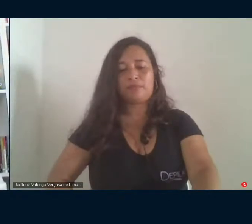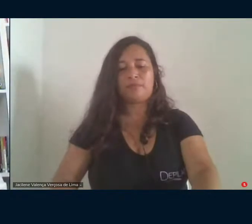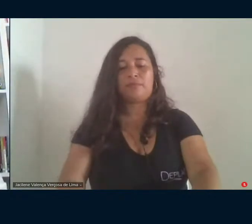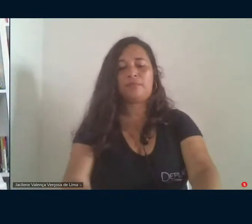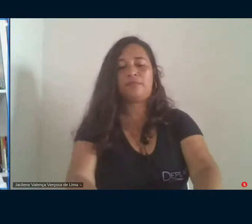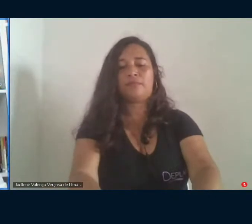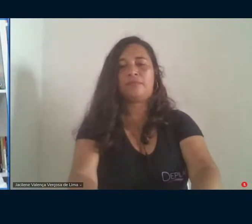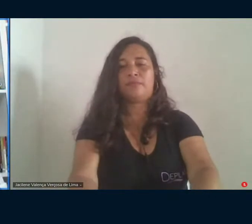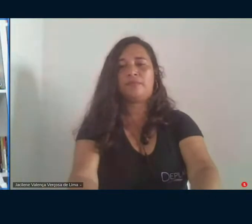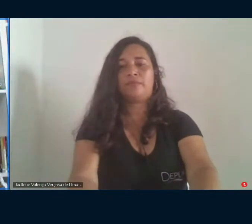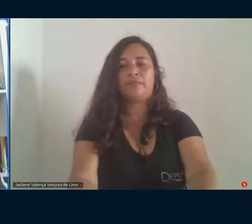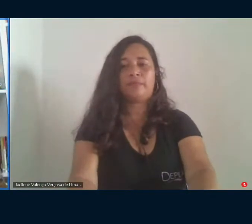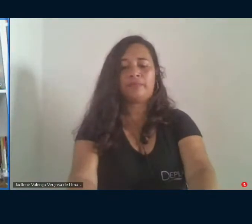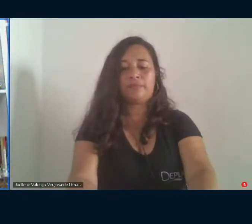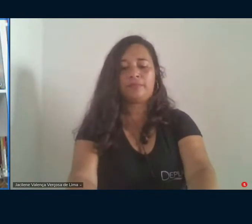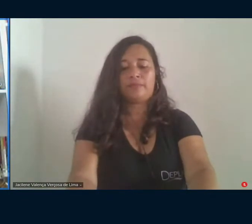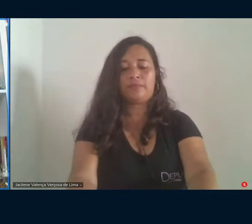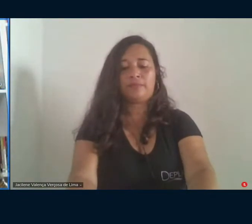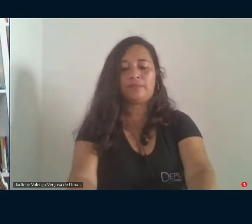Obrigada.